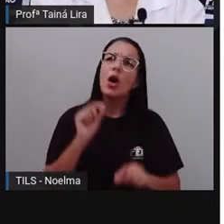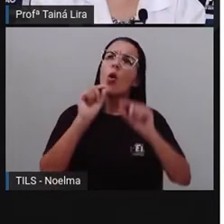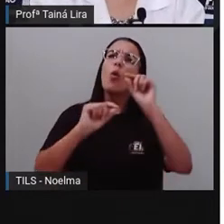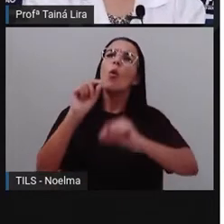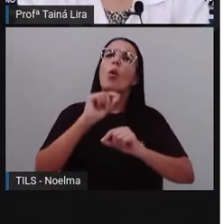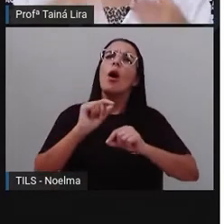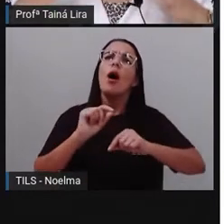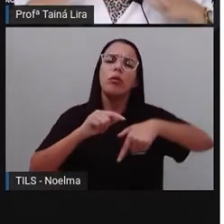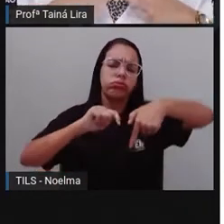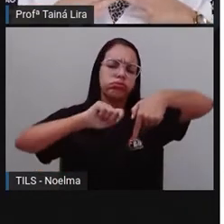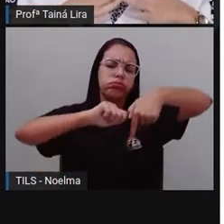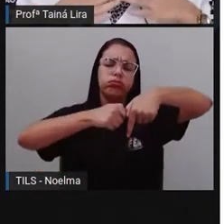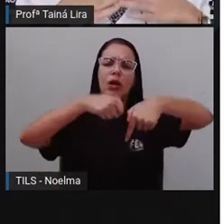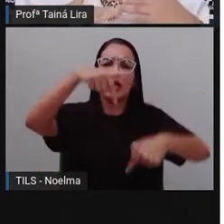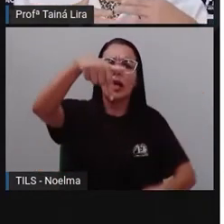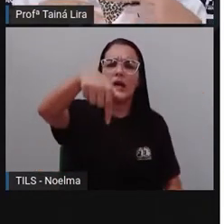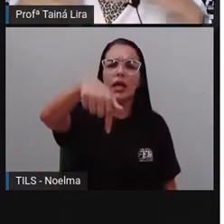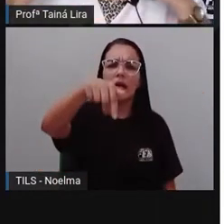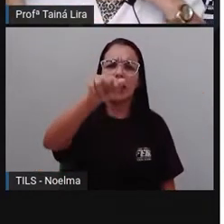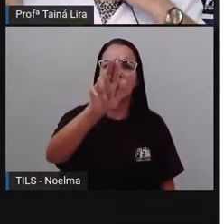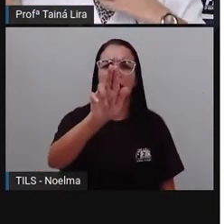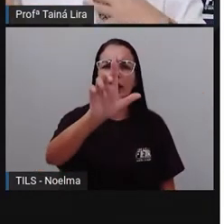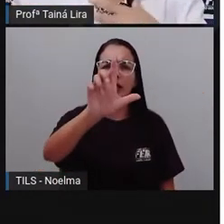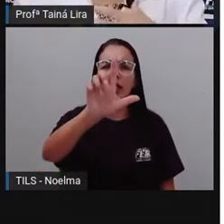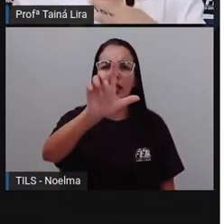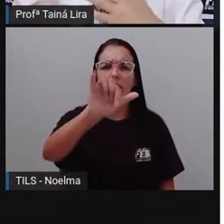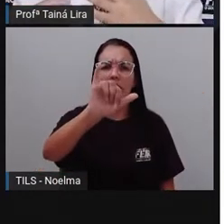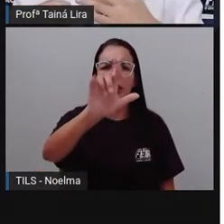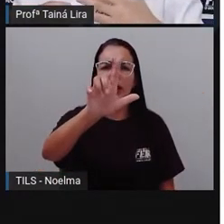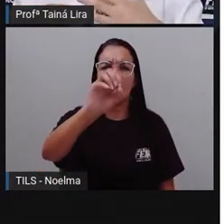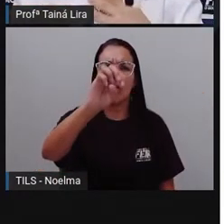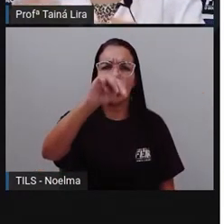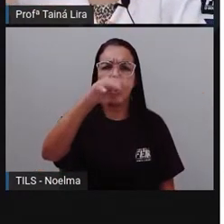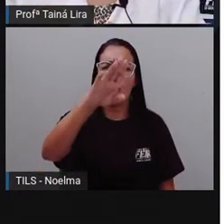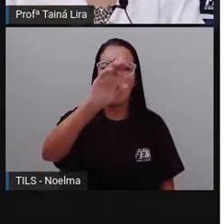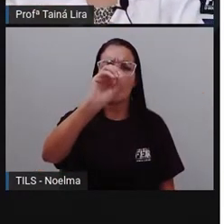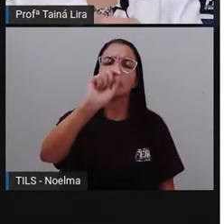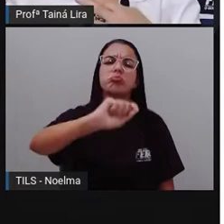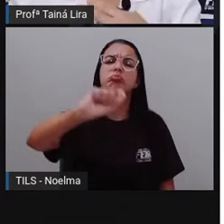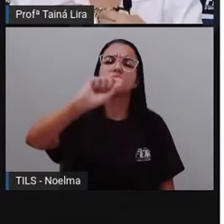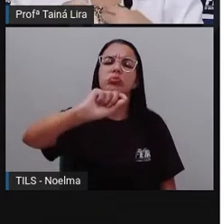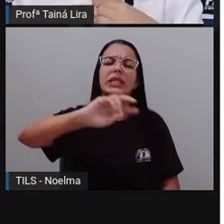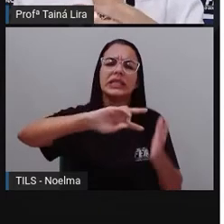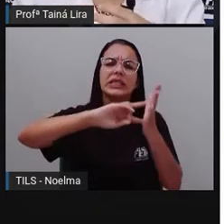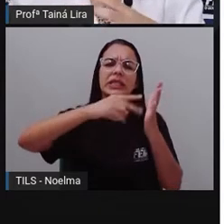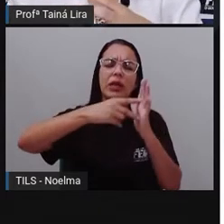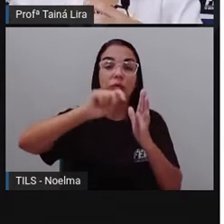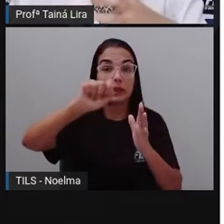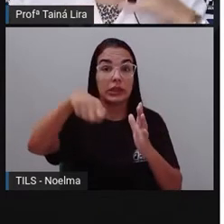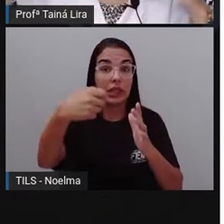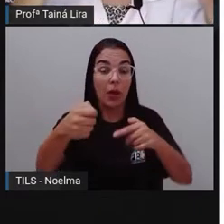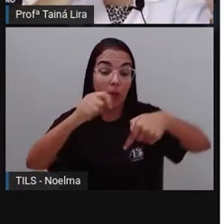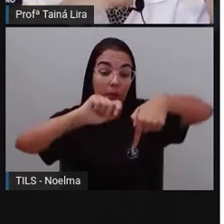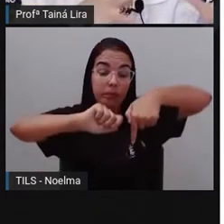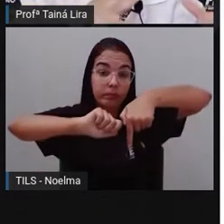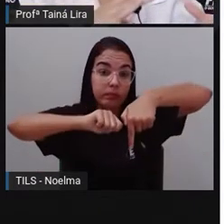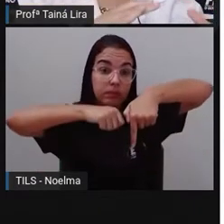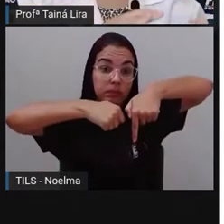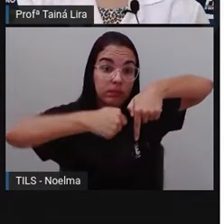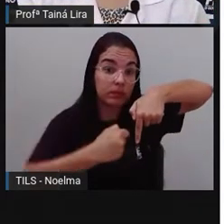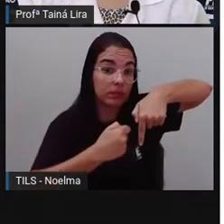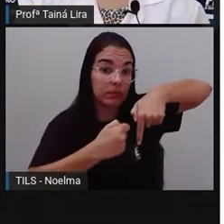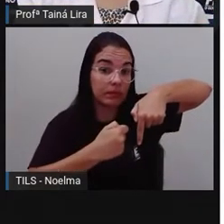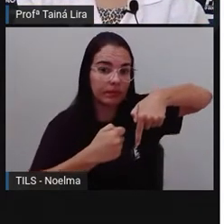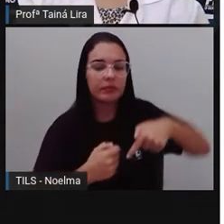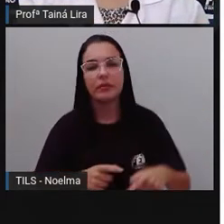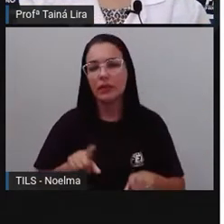quilombo? Vocês lembram que a Prova falou que os africanos foram trazidos como escravos